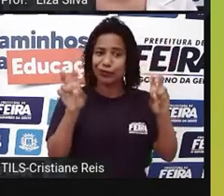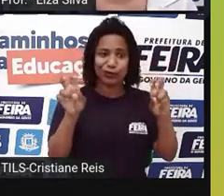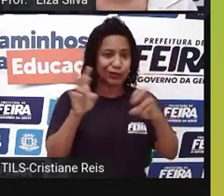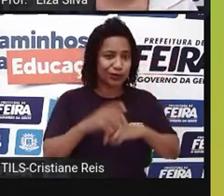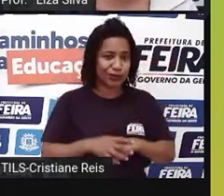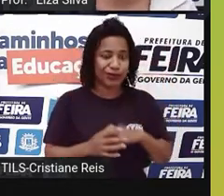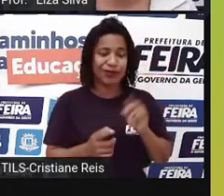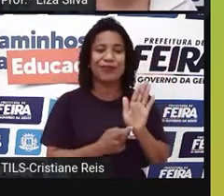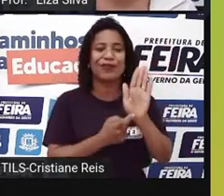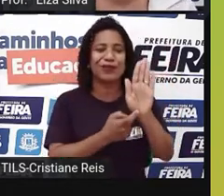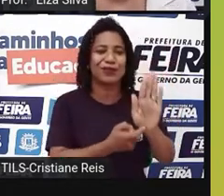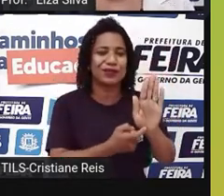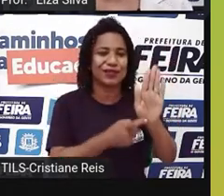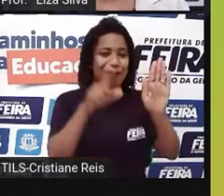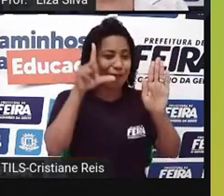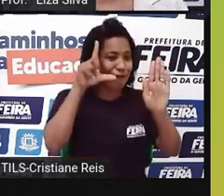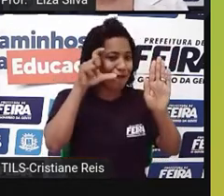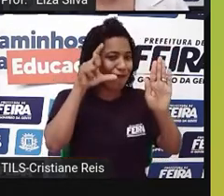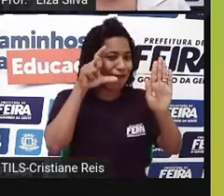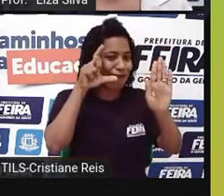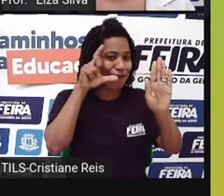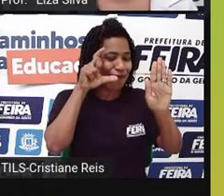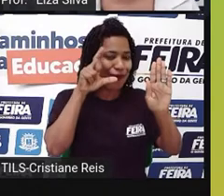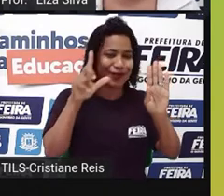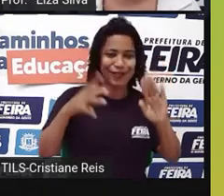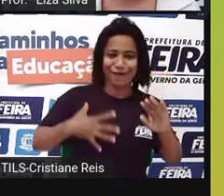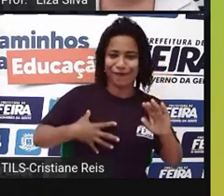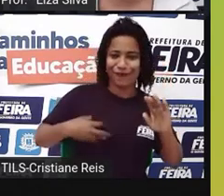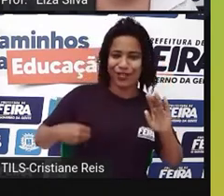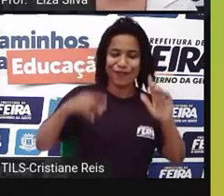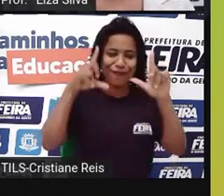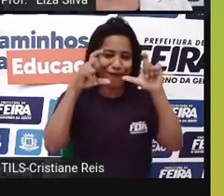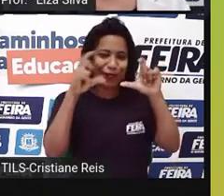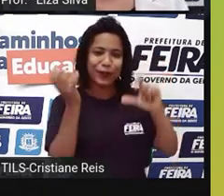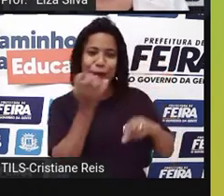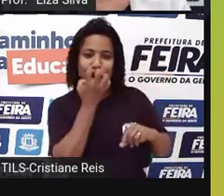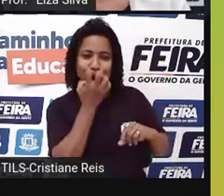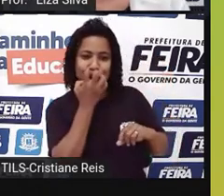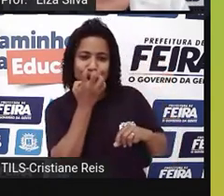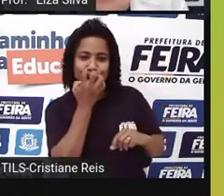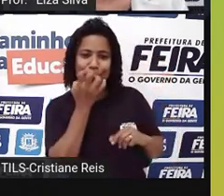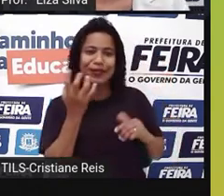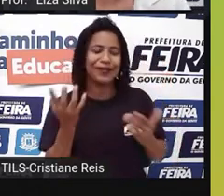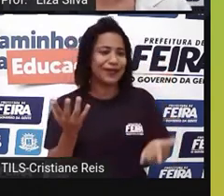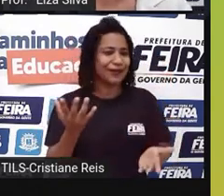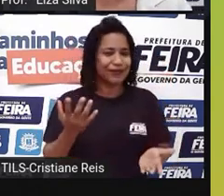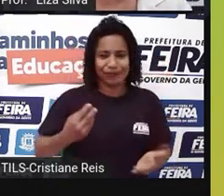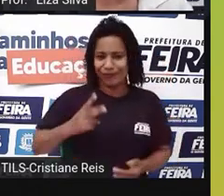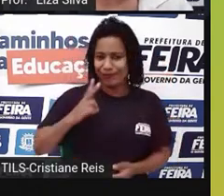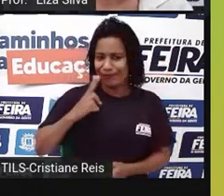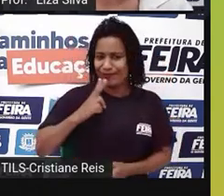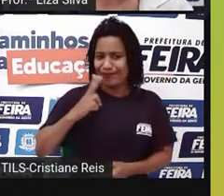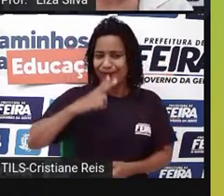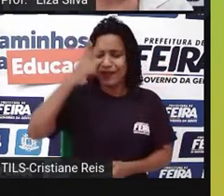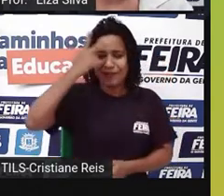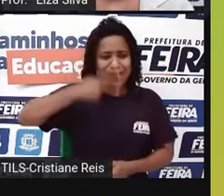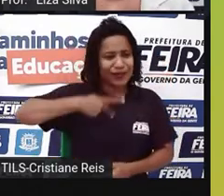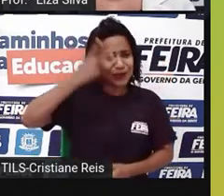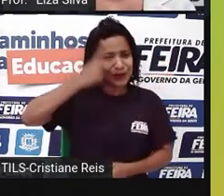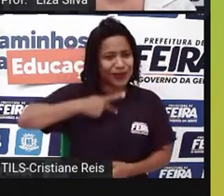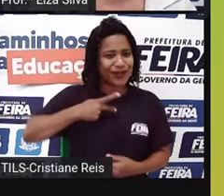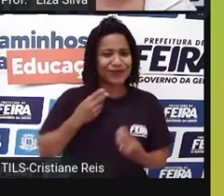mostrar fotos, fotos das filhas, fotos do cachorro, que são questões extintamente íntimas e pessoais.